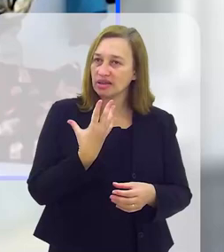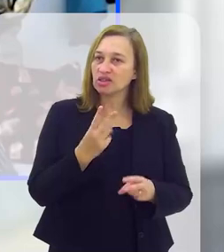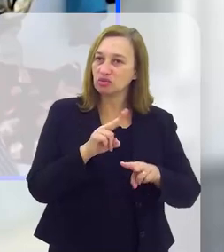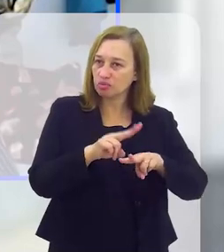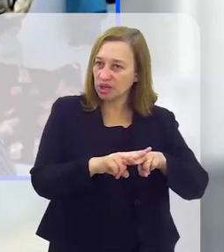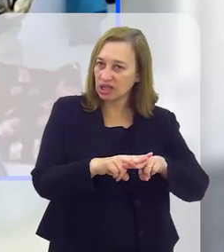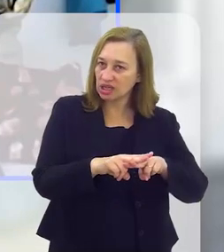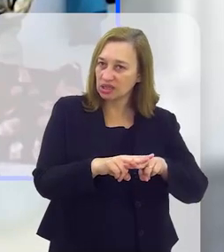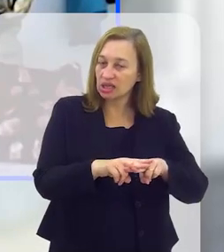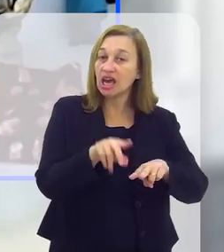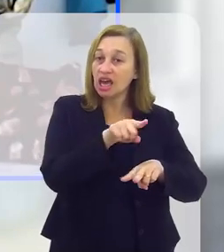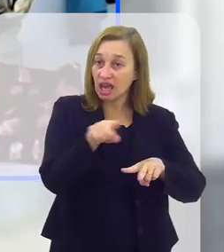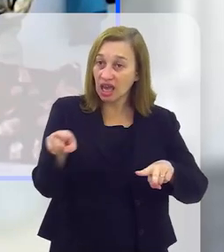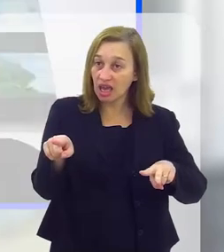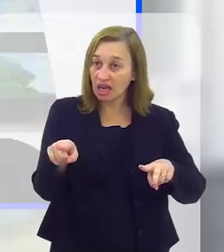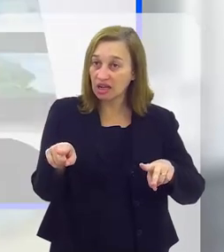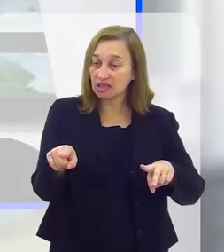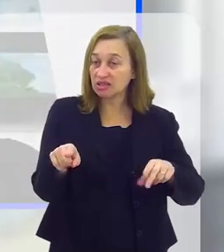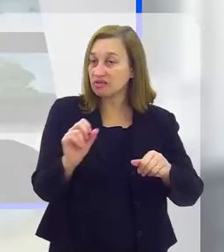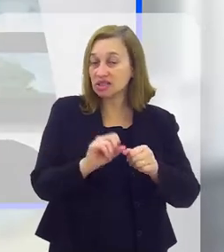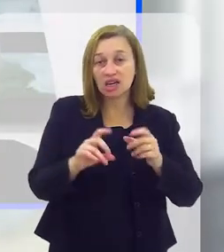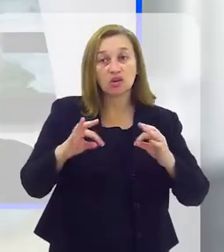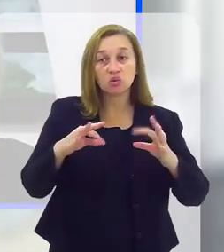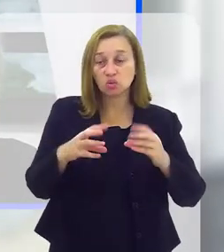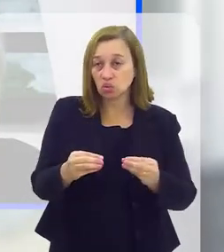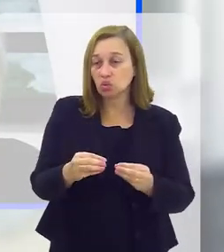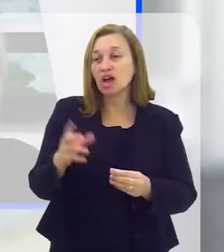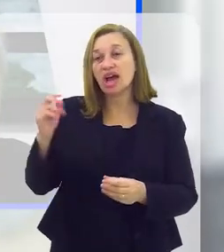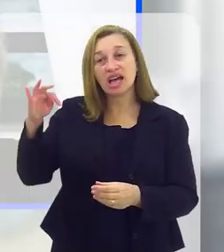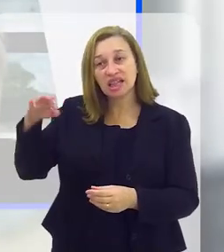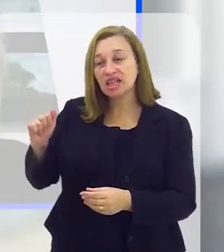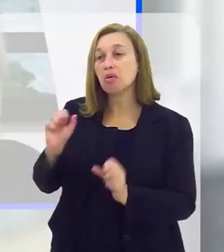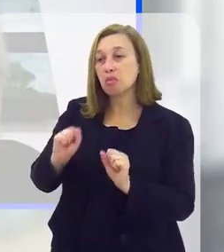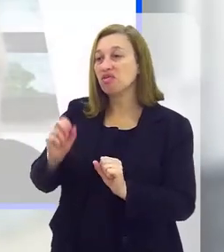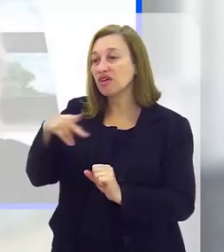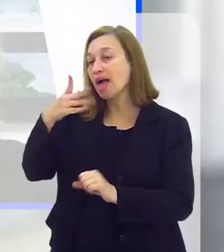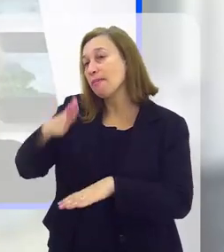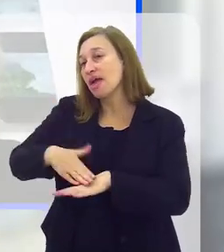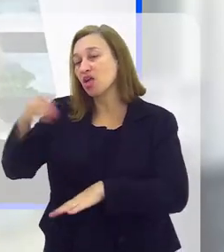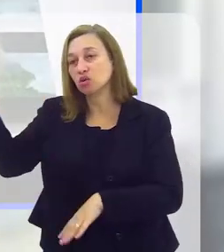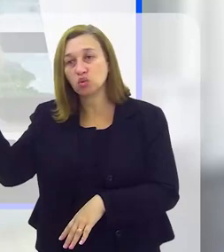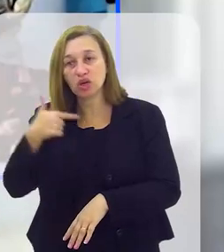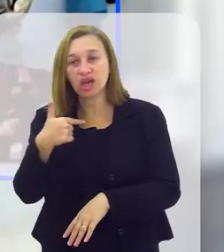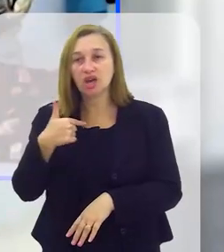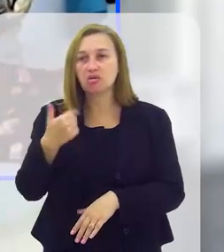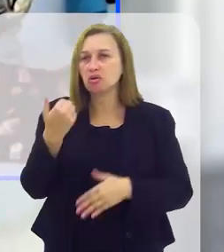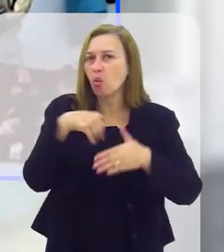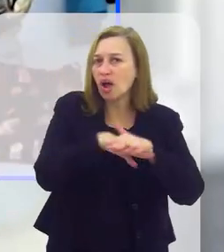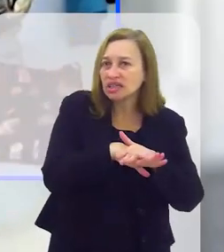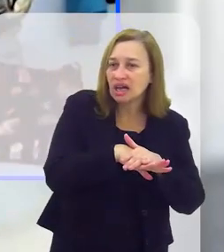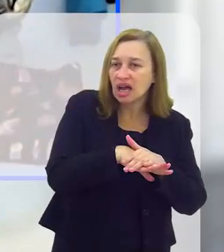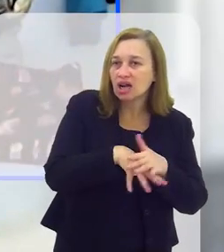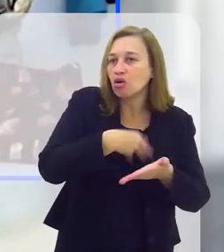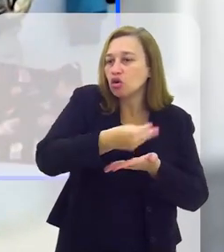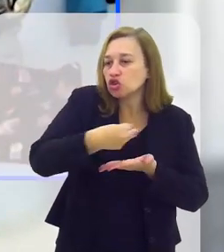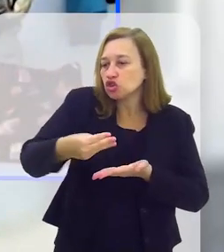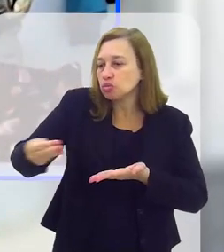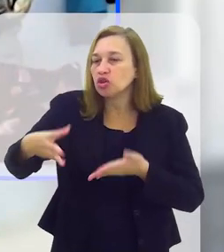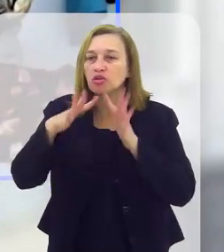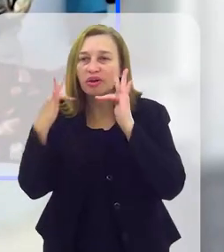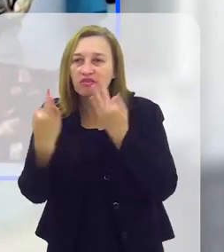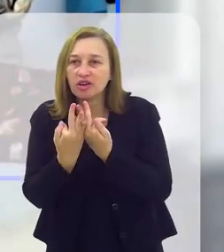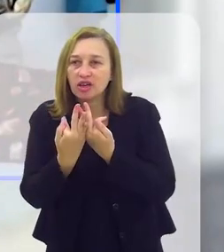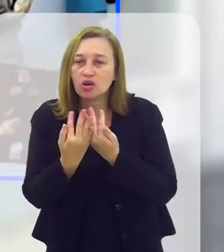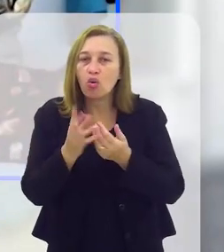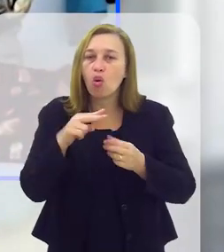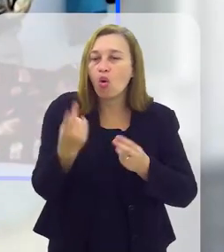proporção aos 17 poetas internos, eles então fizeram o que quiseram, a Anitta pode dizer